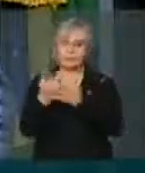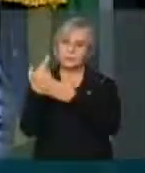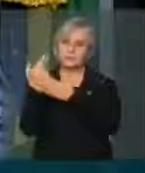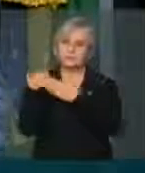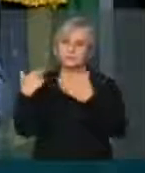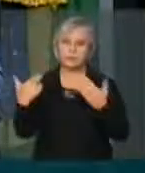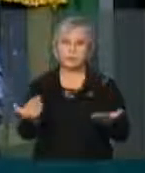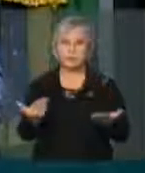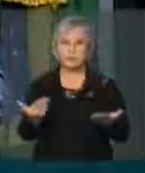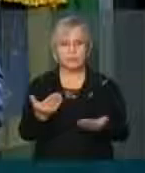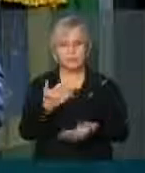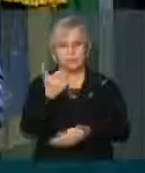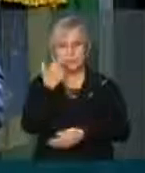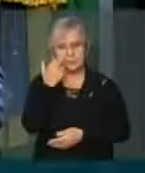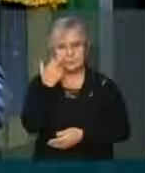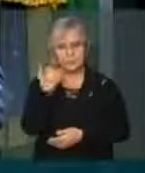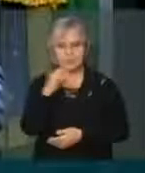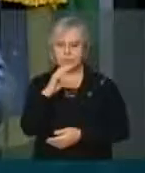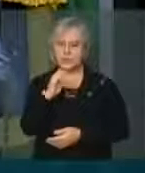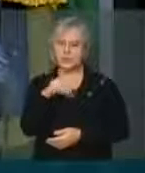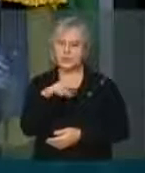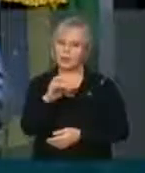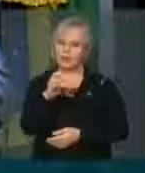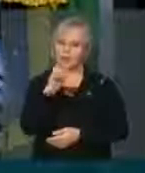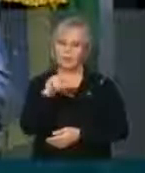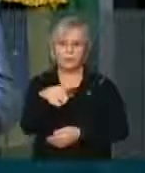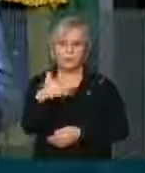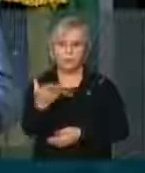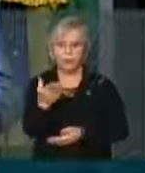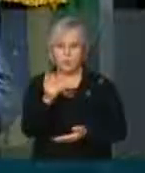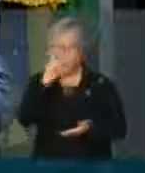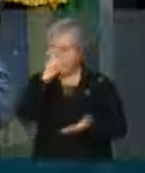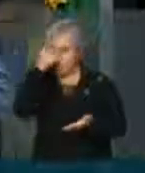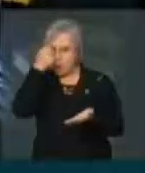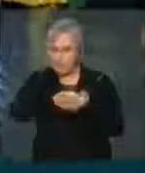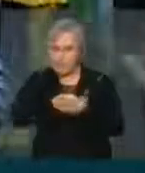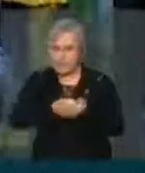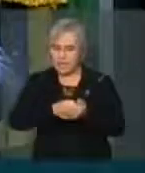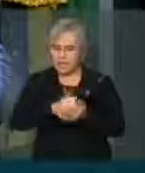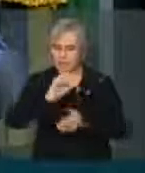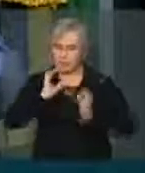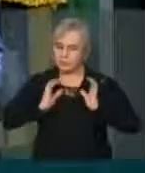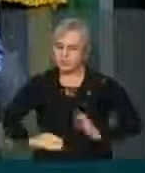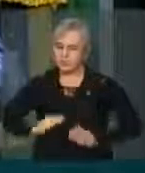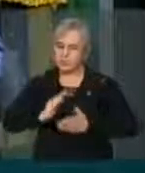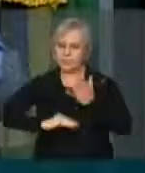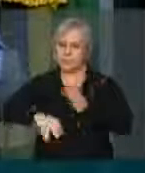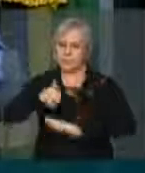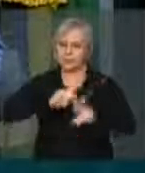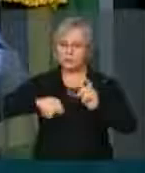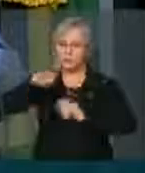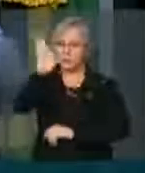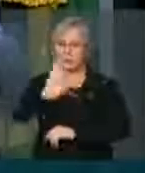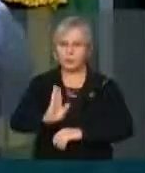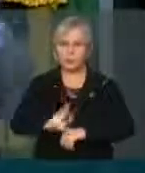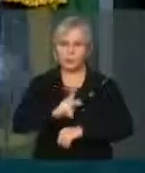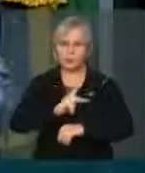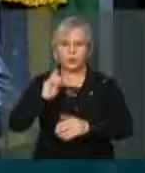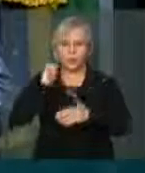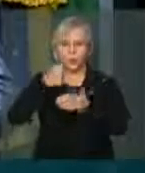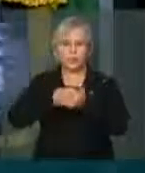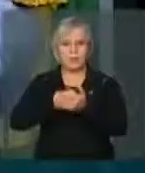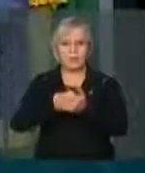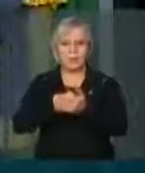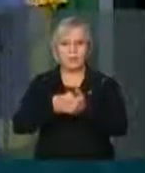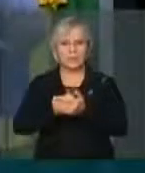Agora, obrigaram o cidadão brasileiro a comprar o famoso extintor ABCD